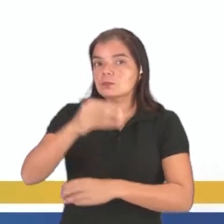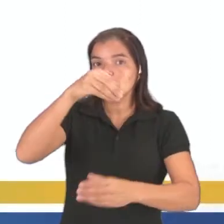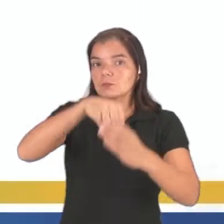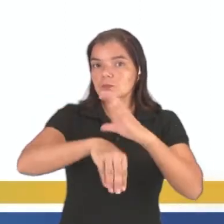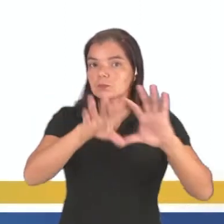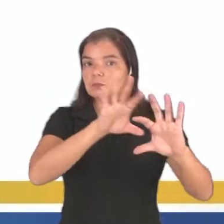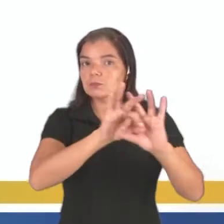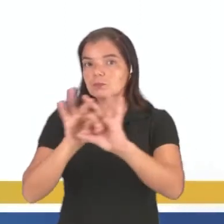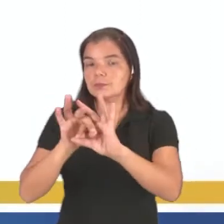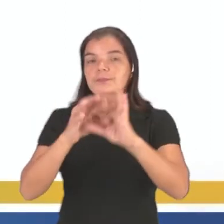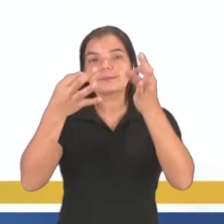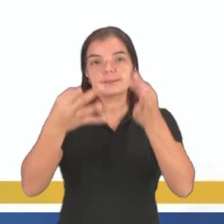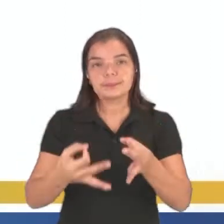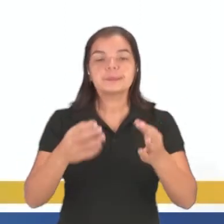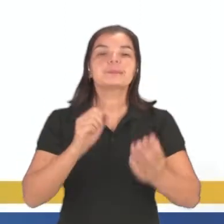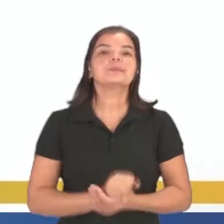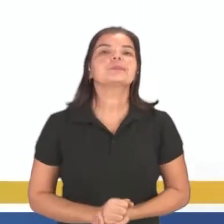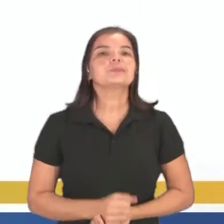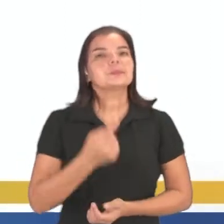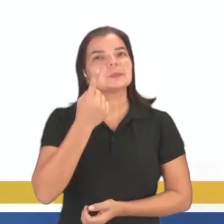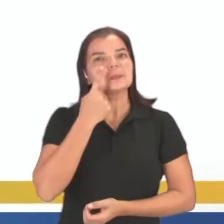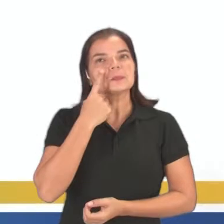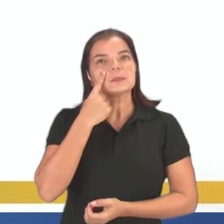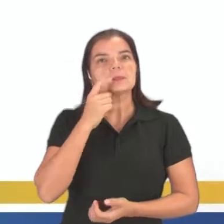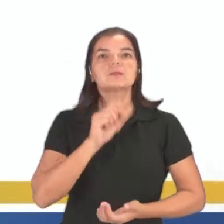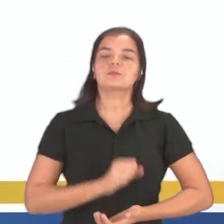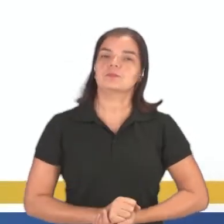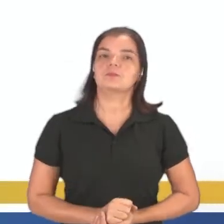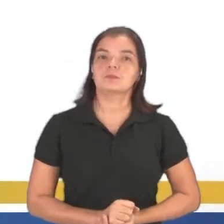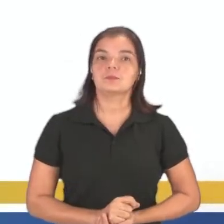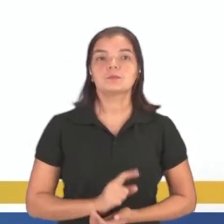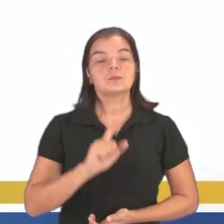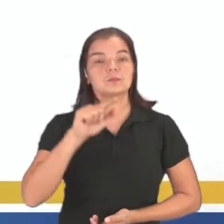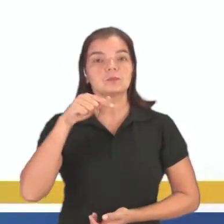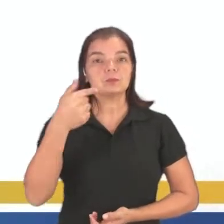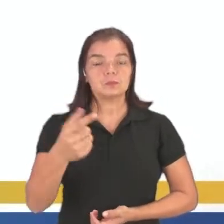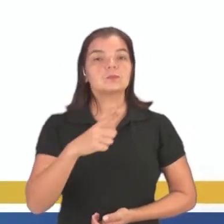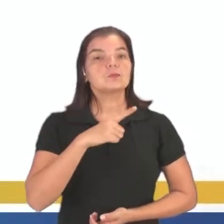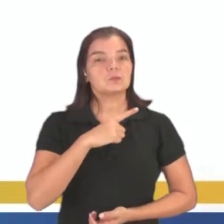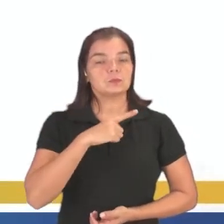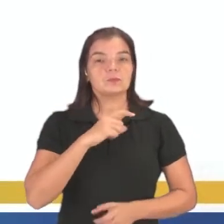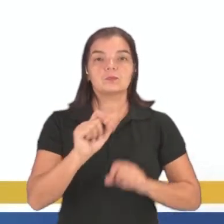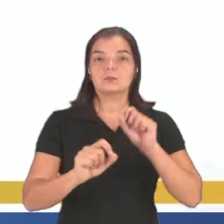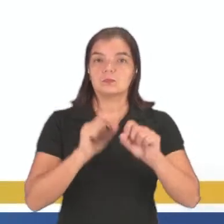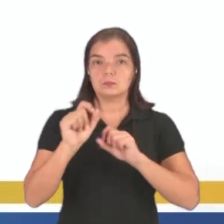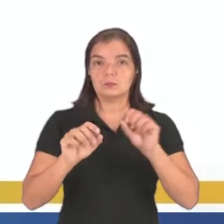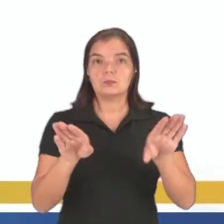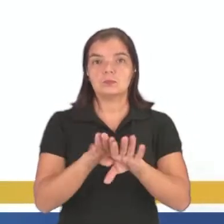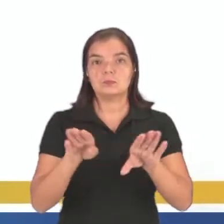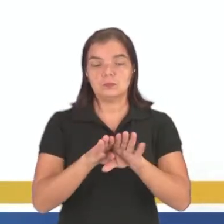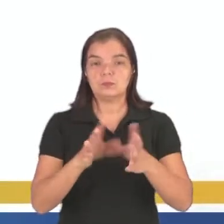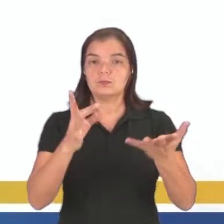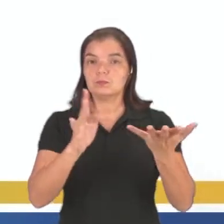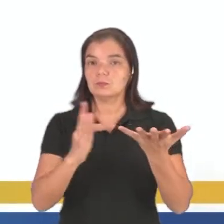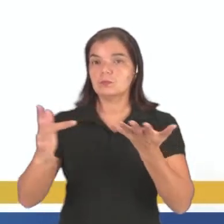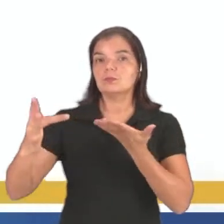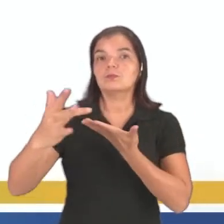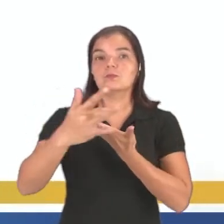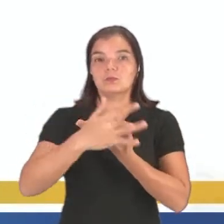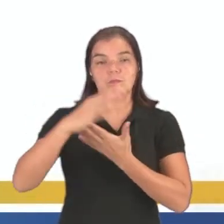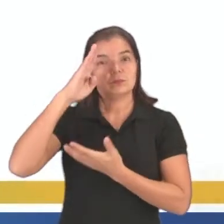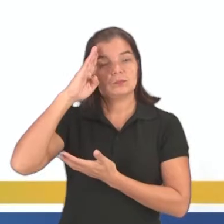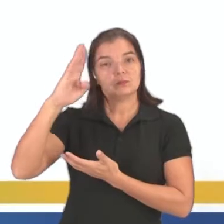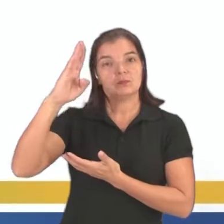dentro desses contextos, certo? Olha só, nós temos aí as redes sociais